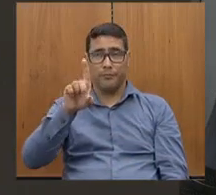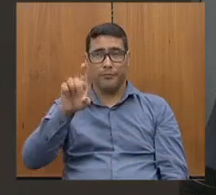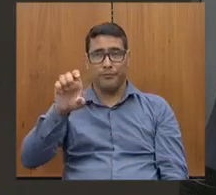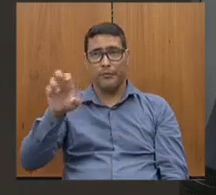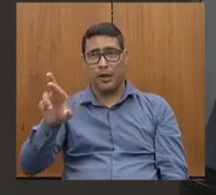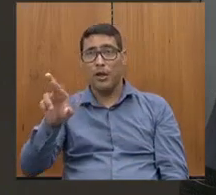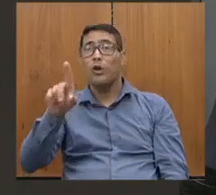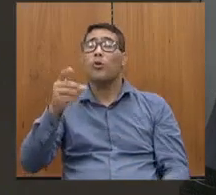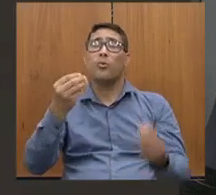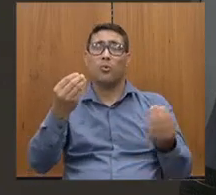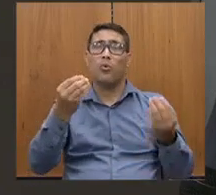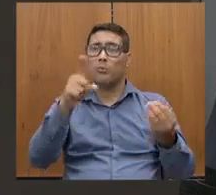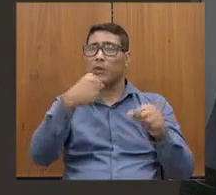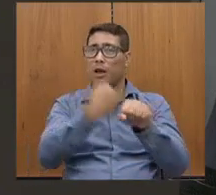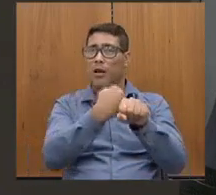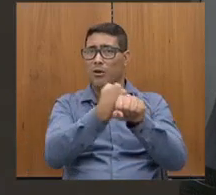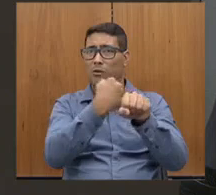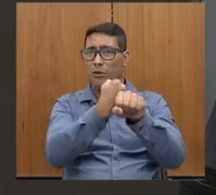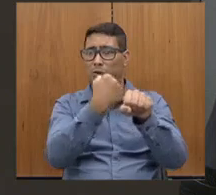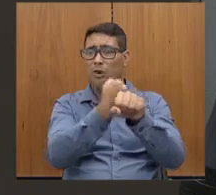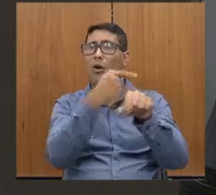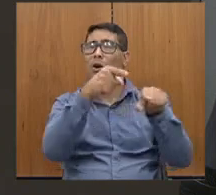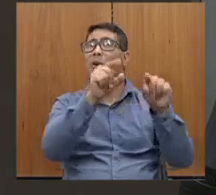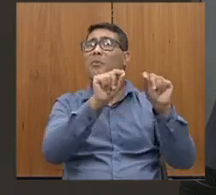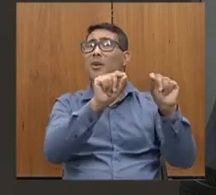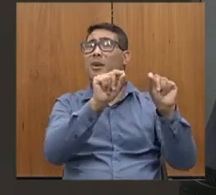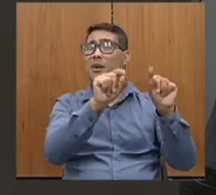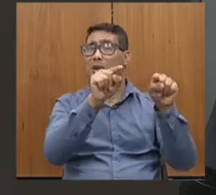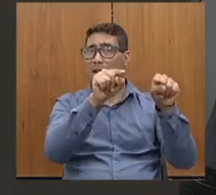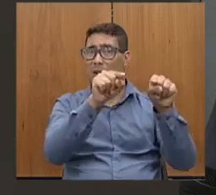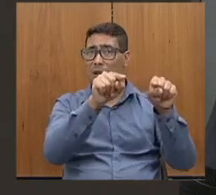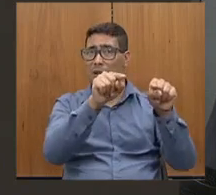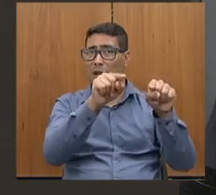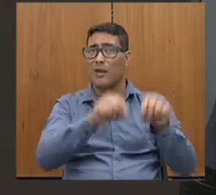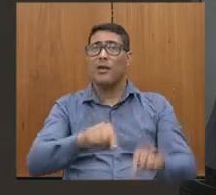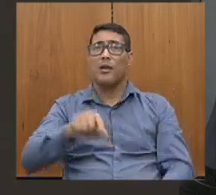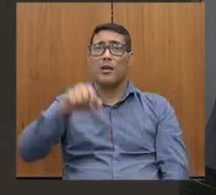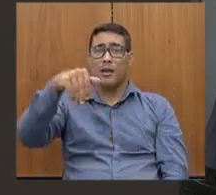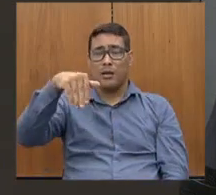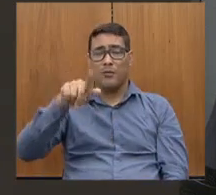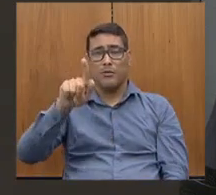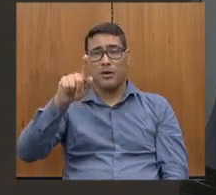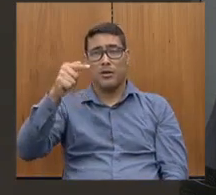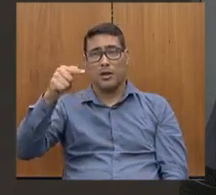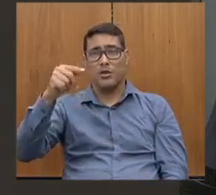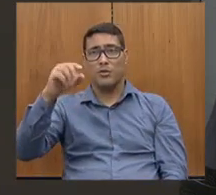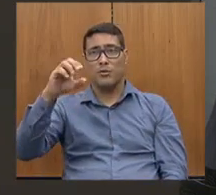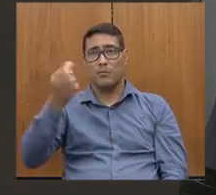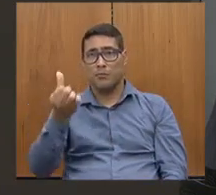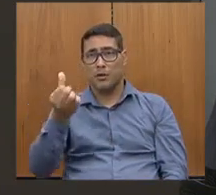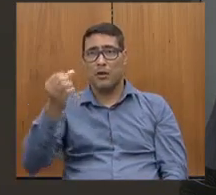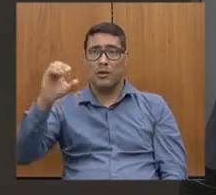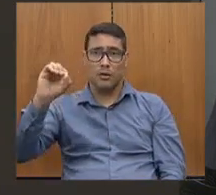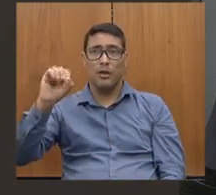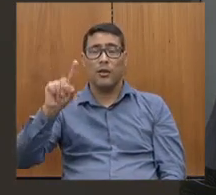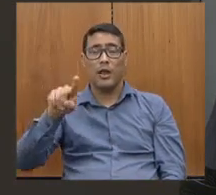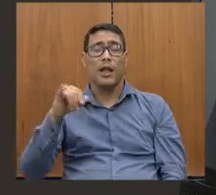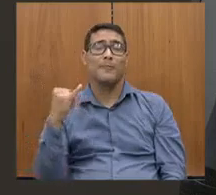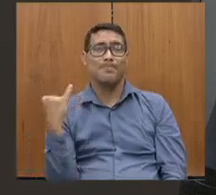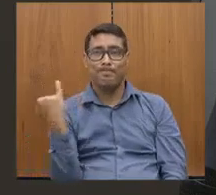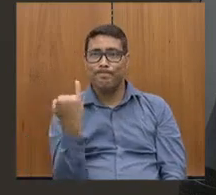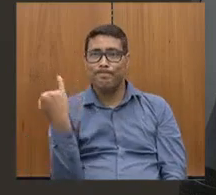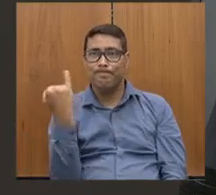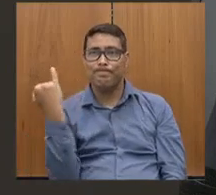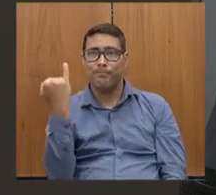atrasada, como que está essa obra da LMG 760, que ela é importantíssima